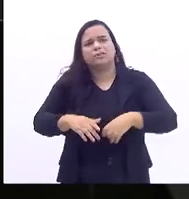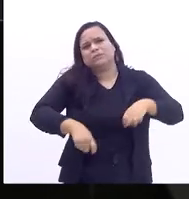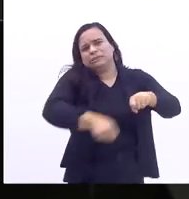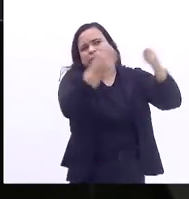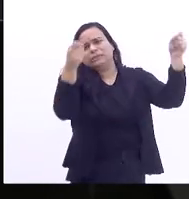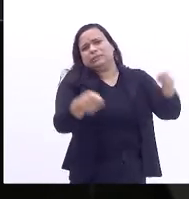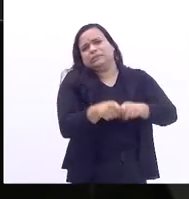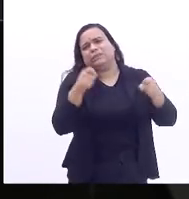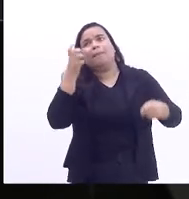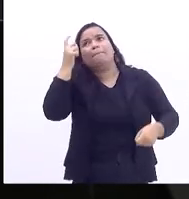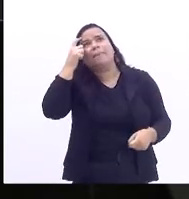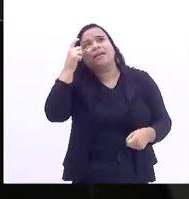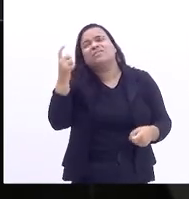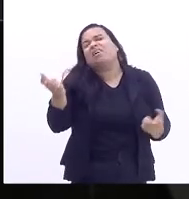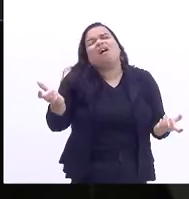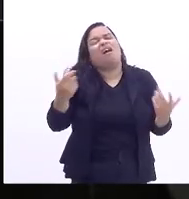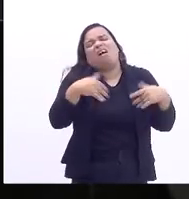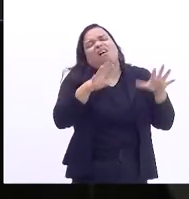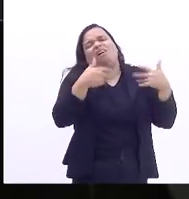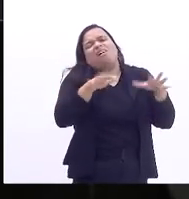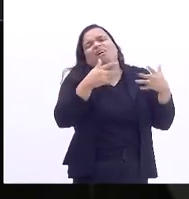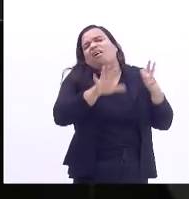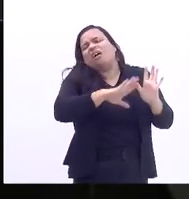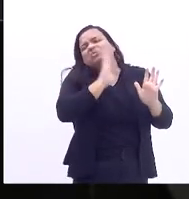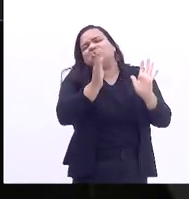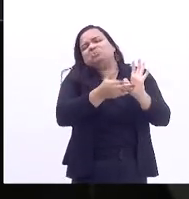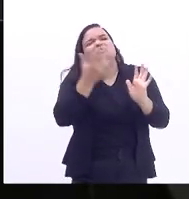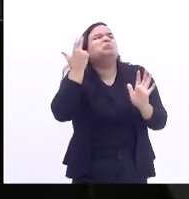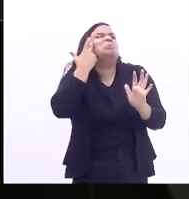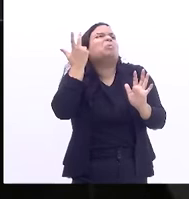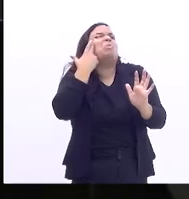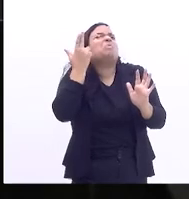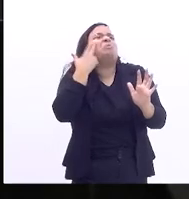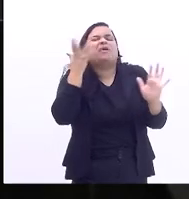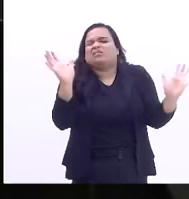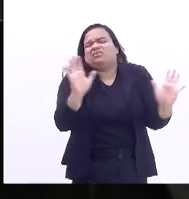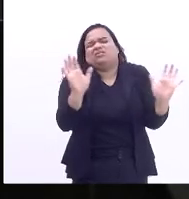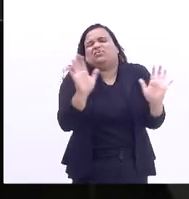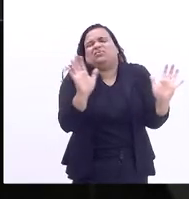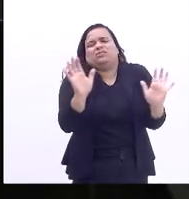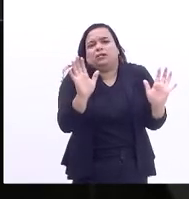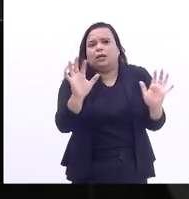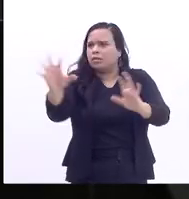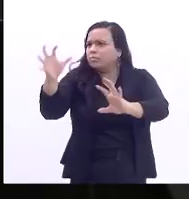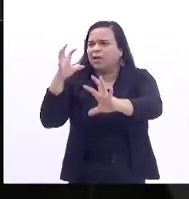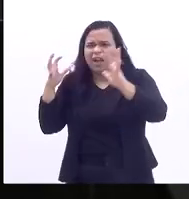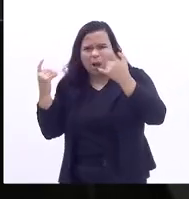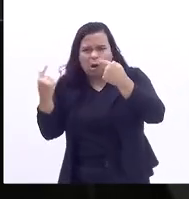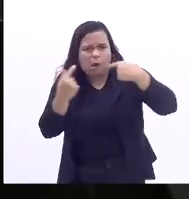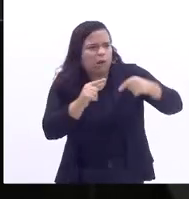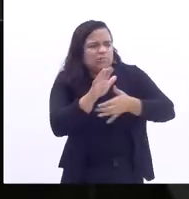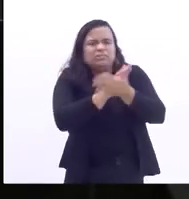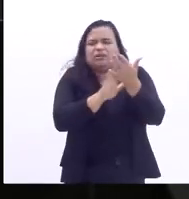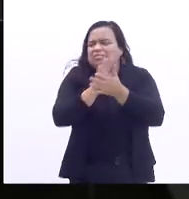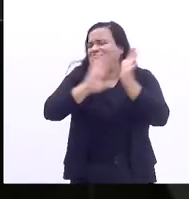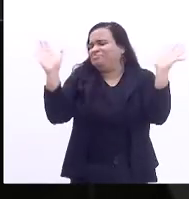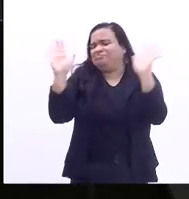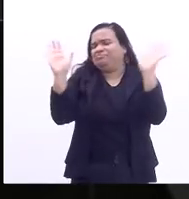tudo isso ficará impune, que a natureza não reagirá,